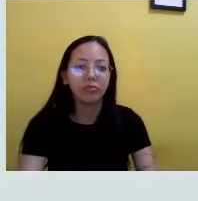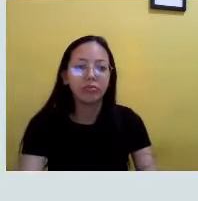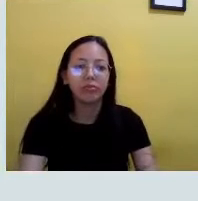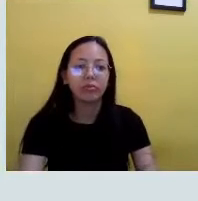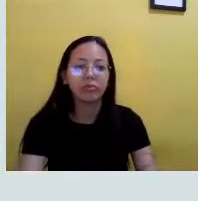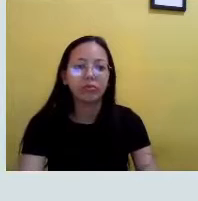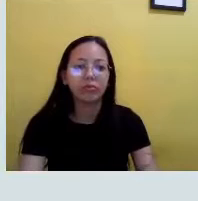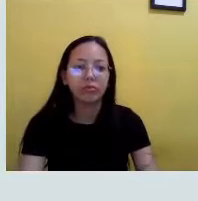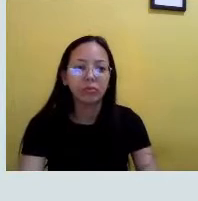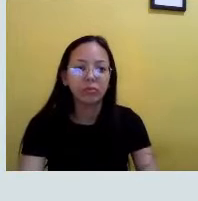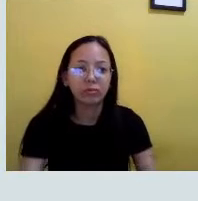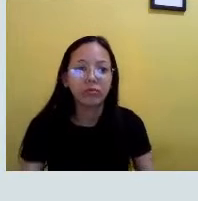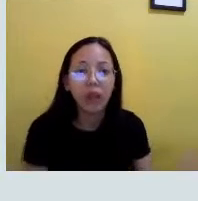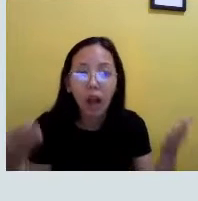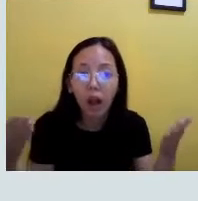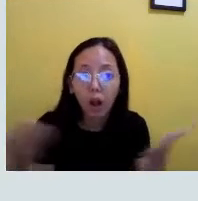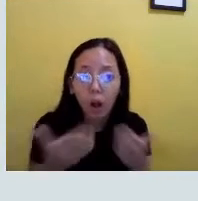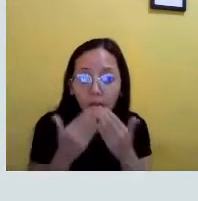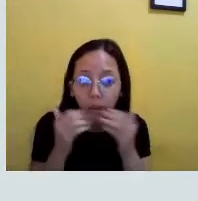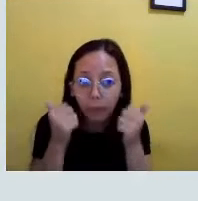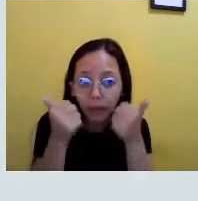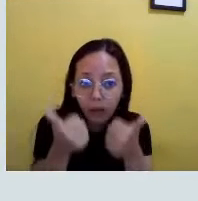Vocês estão conseguindo me escutar? Melhor?